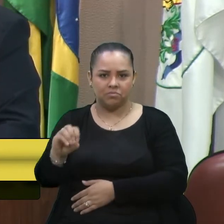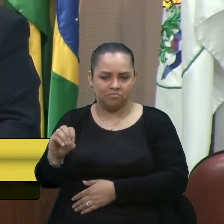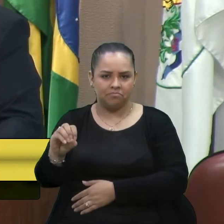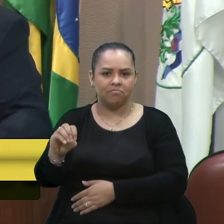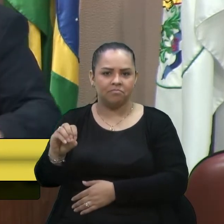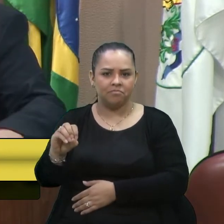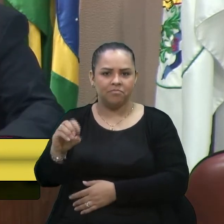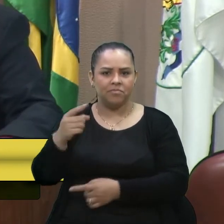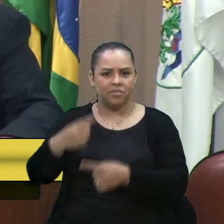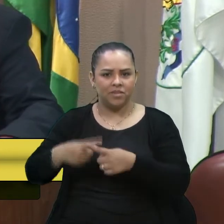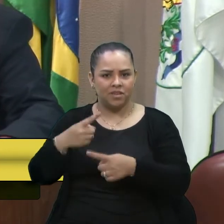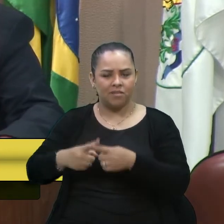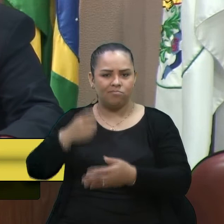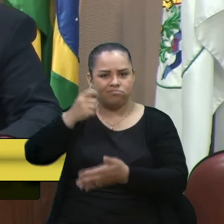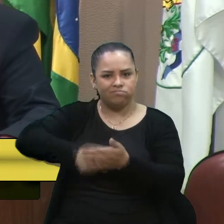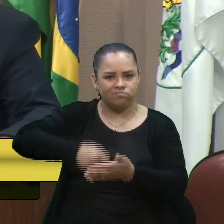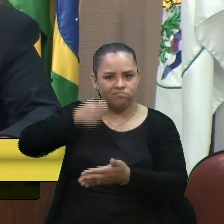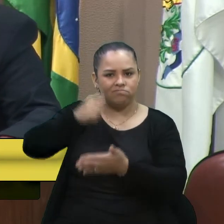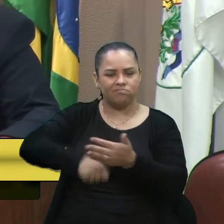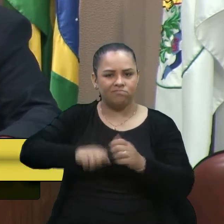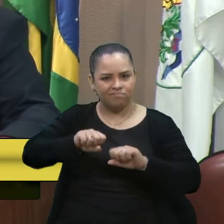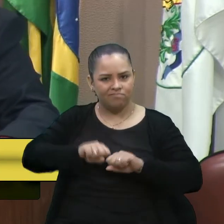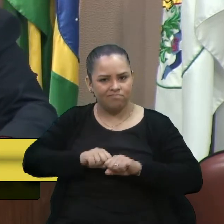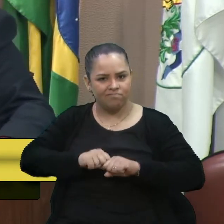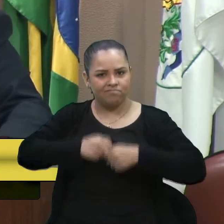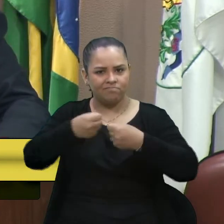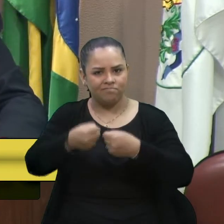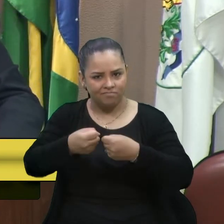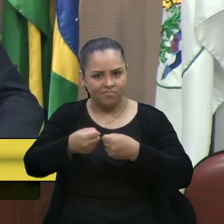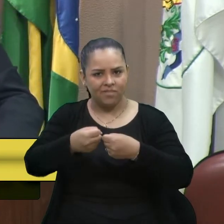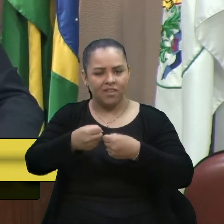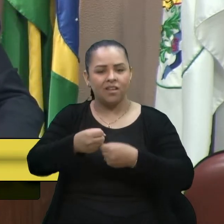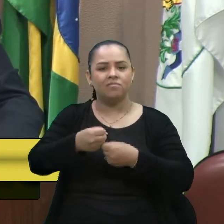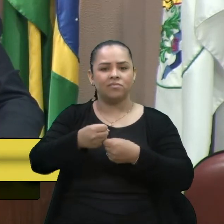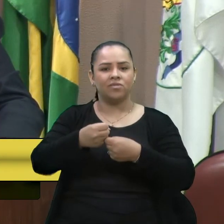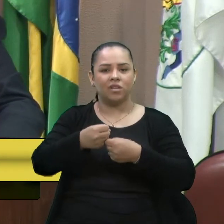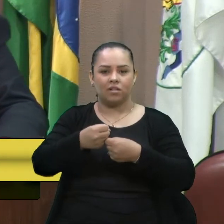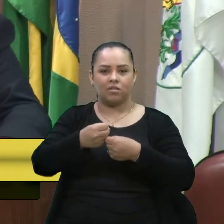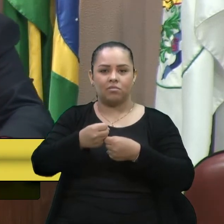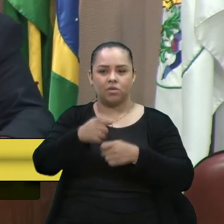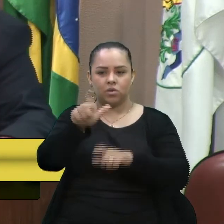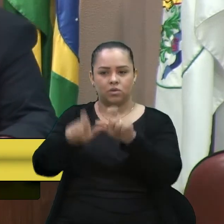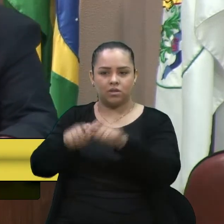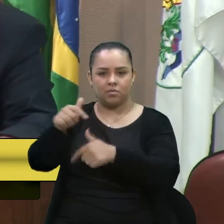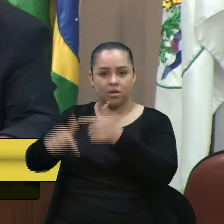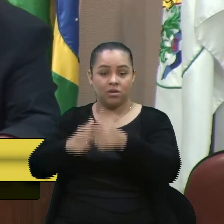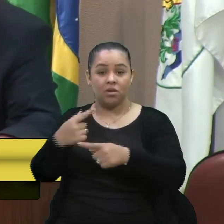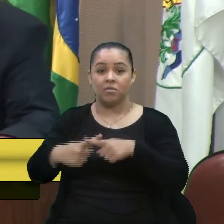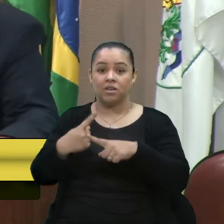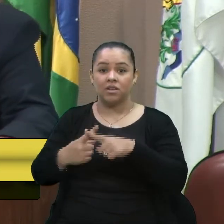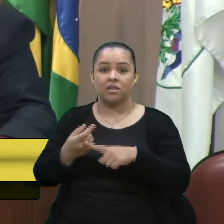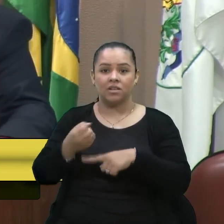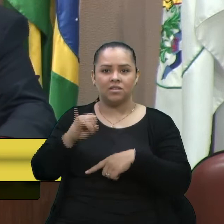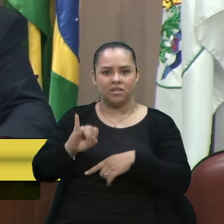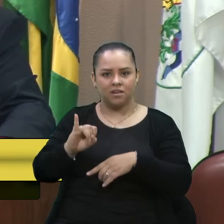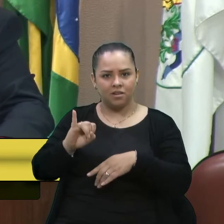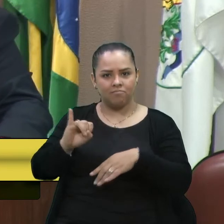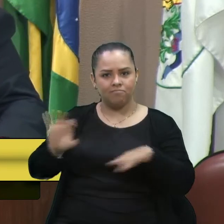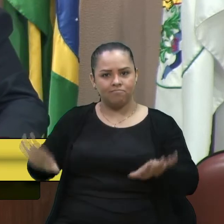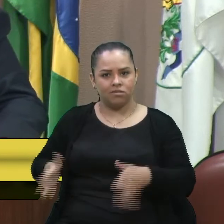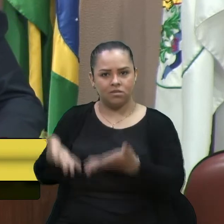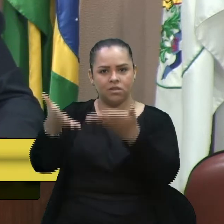incansavelmente na defesa dos trabalhadores, que quem levanta aquela entidade, quem segura aquela